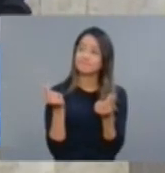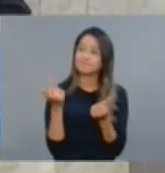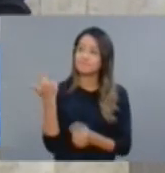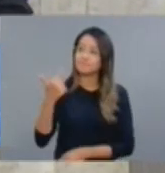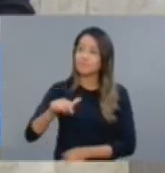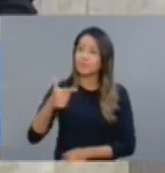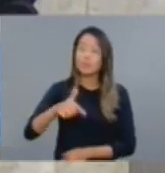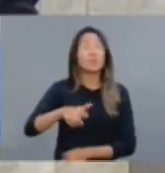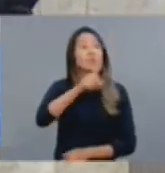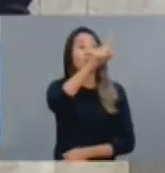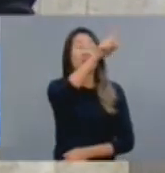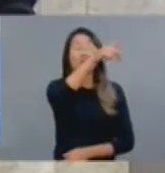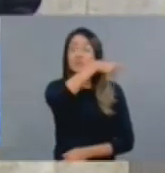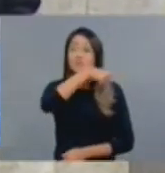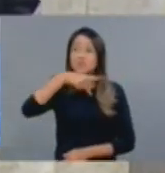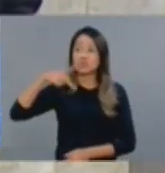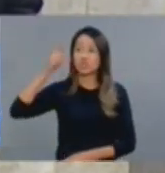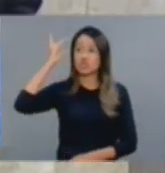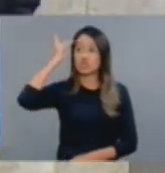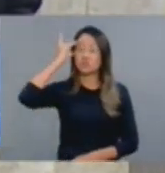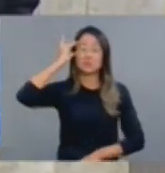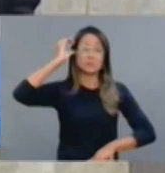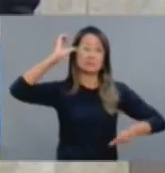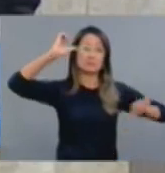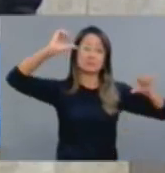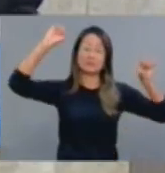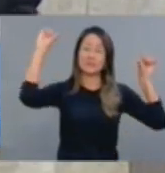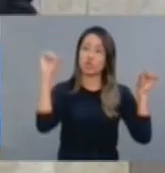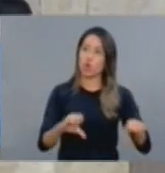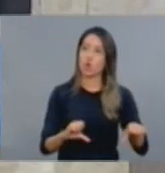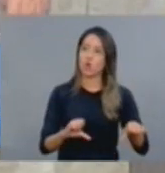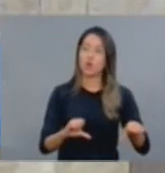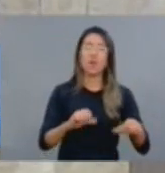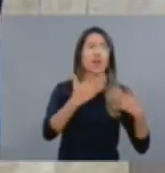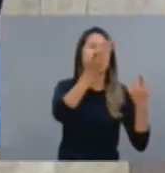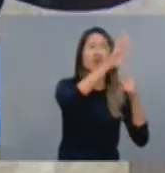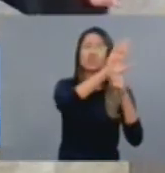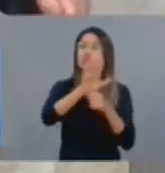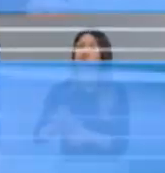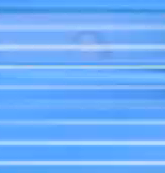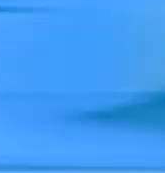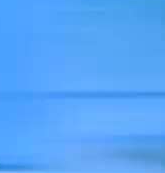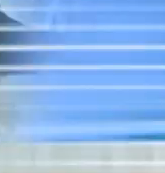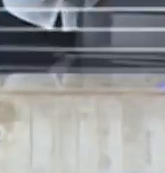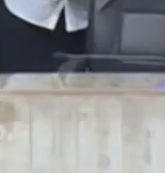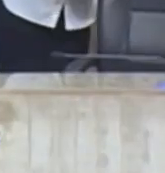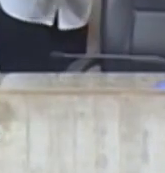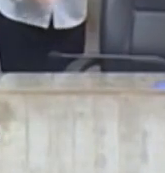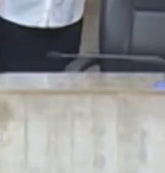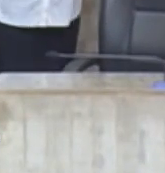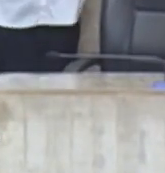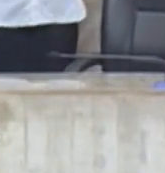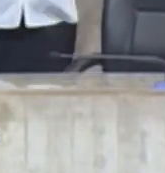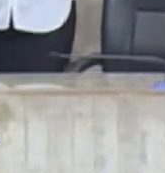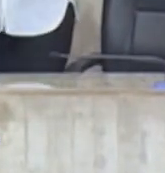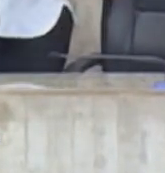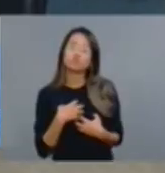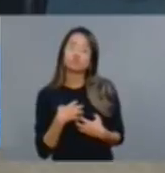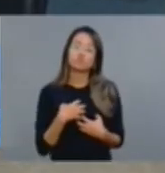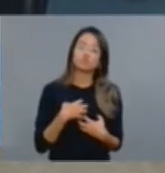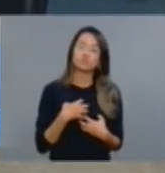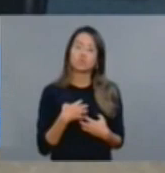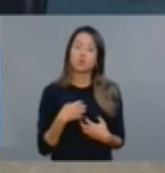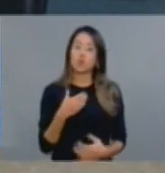hoje o pior de todos os companheirismos do Camilo e do Roberto Claudio. Me parece injusto também falar que o